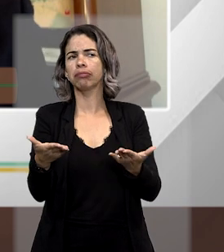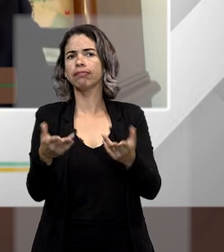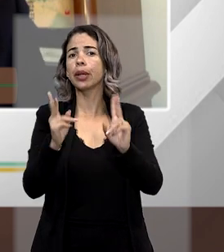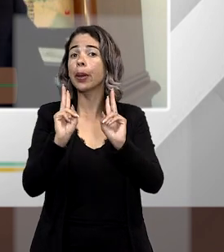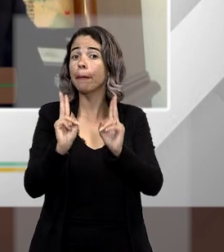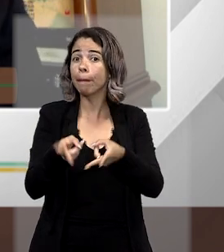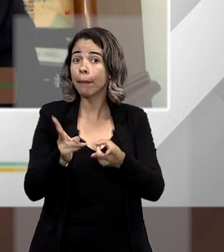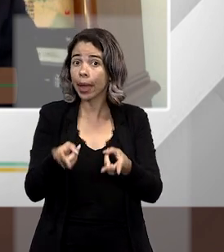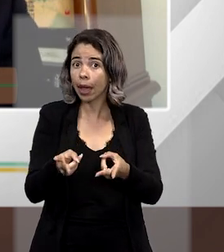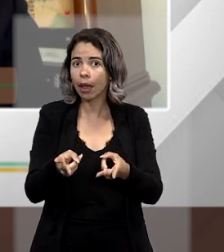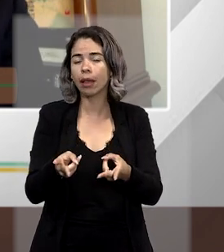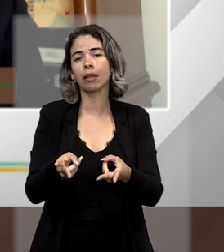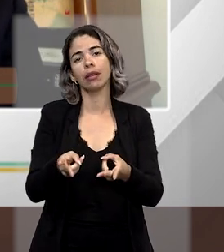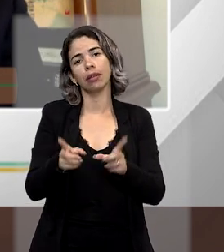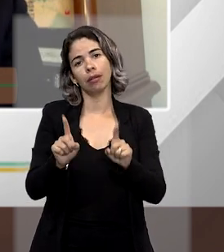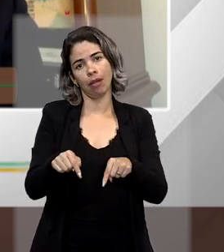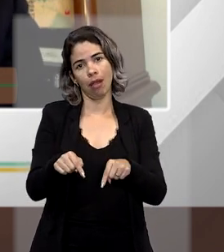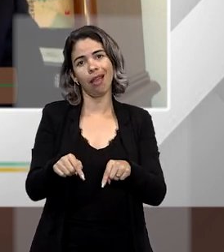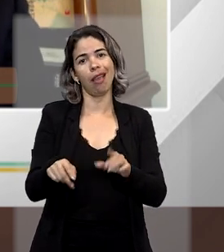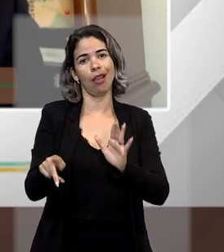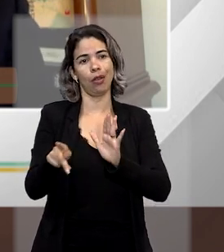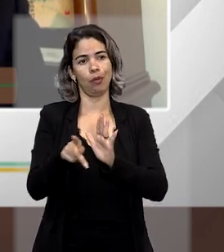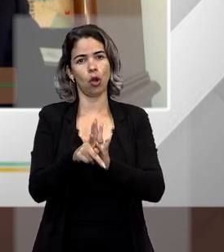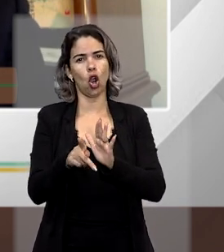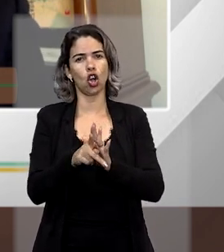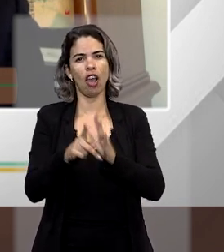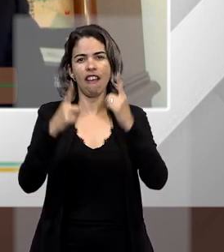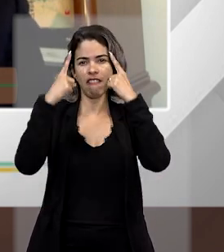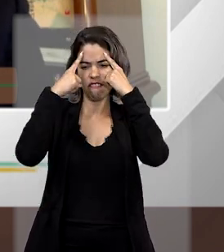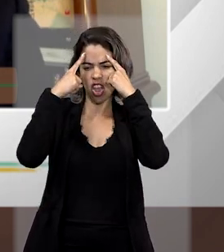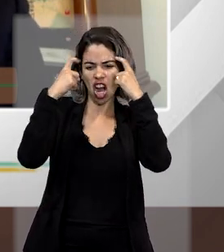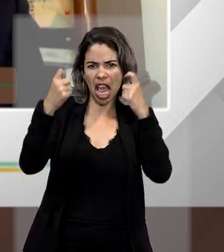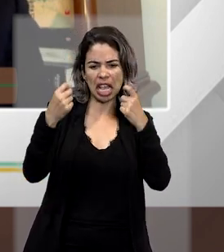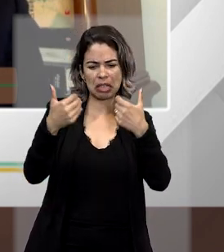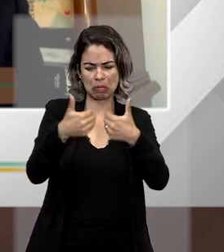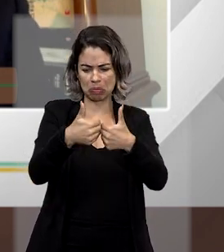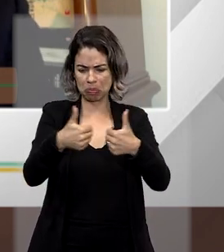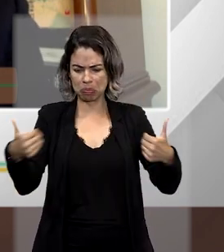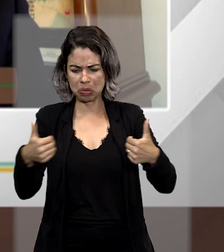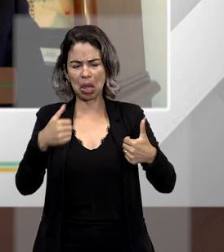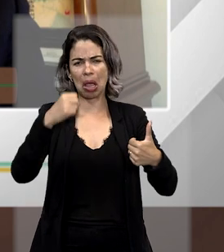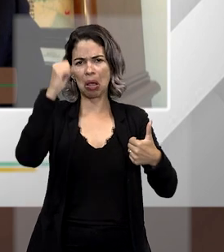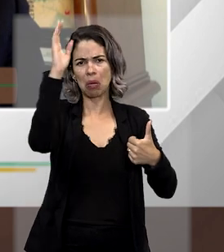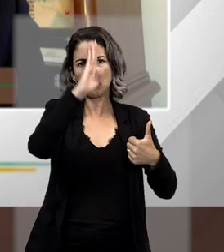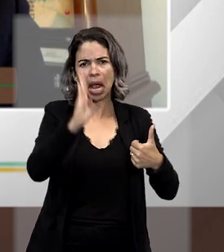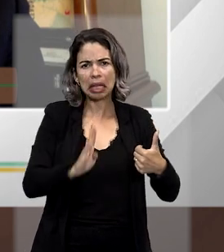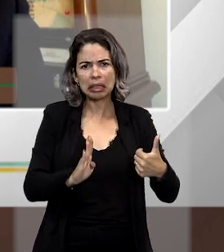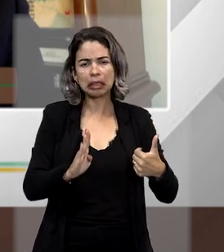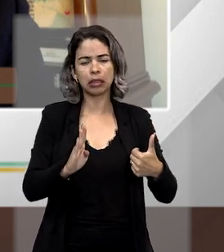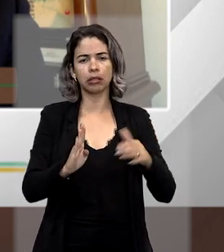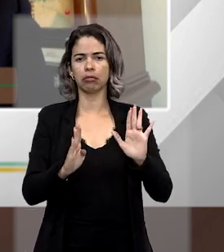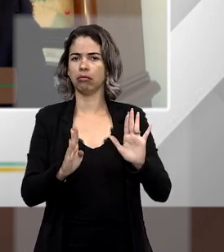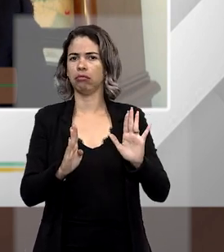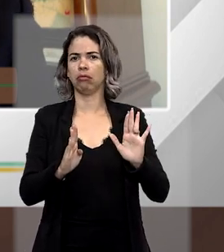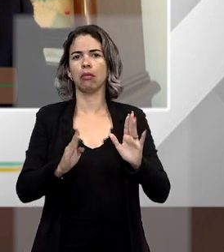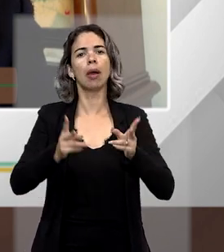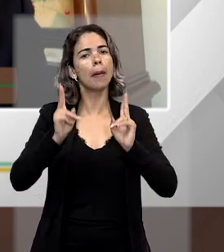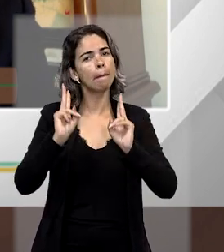entrega do território brasileiro, de violência para desmembrar o território brasileiro, isso tudo foi